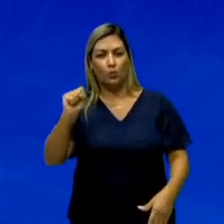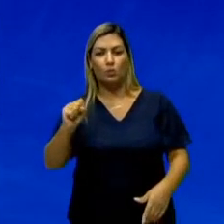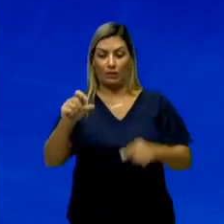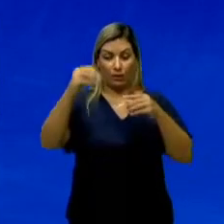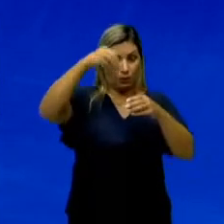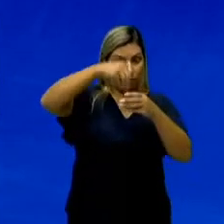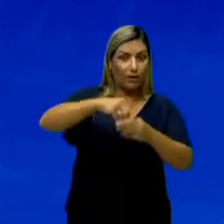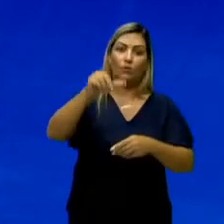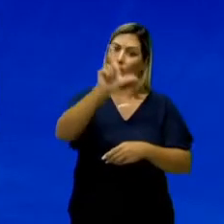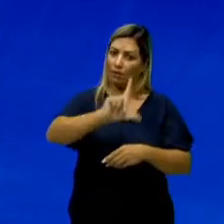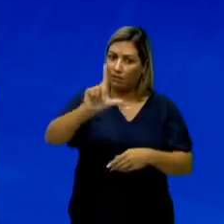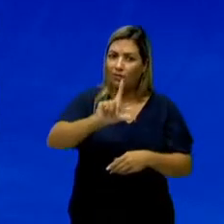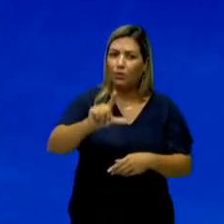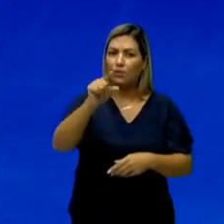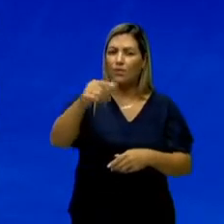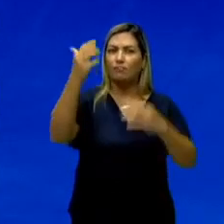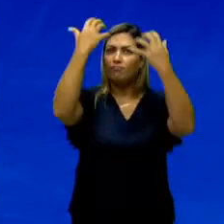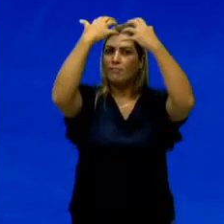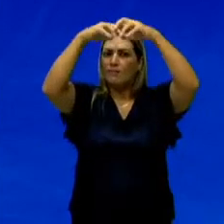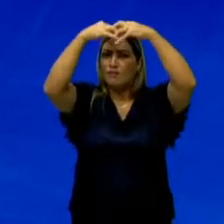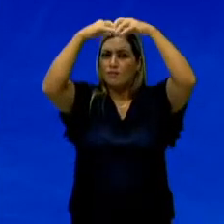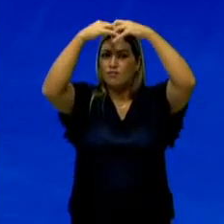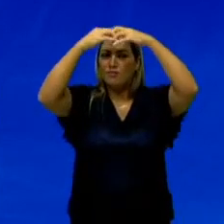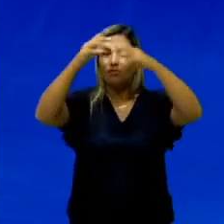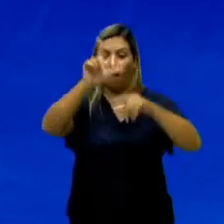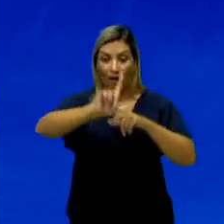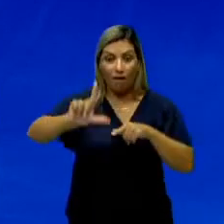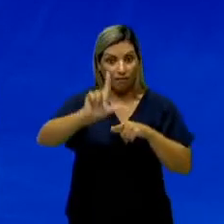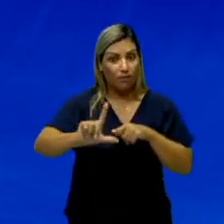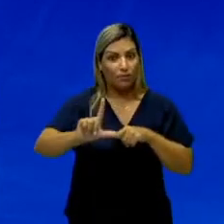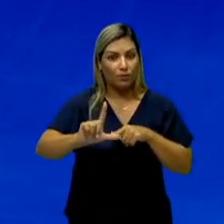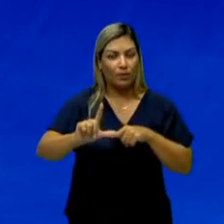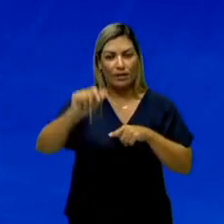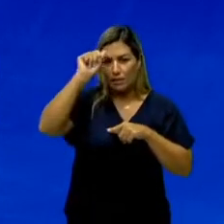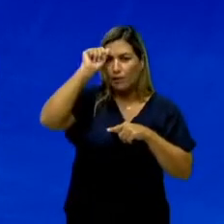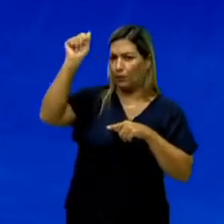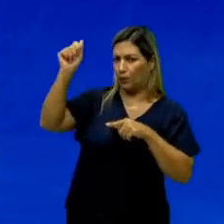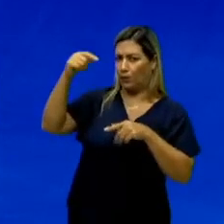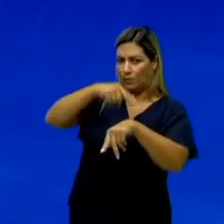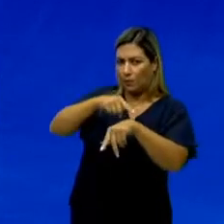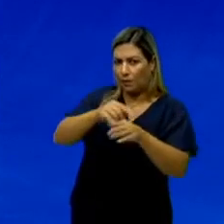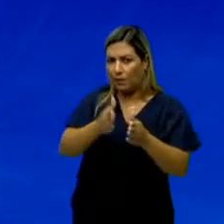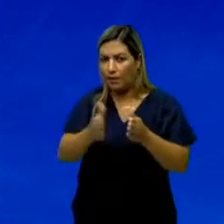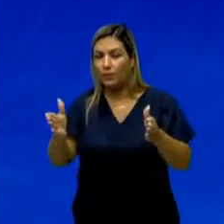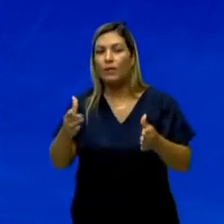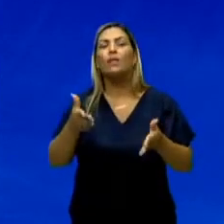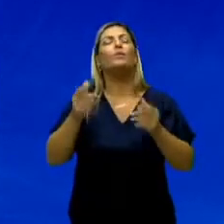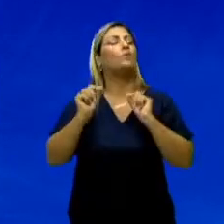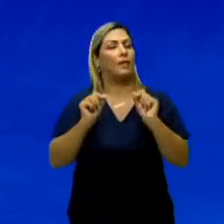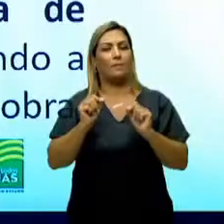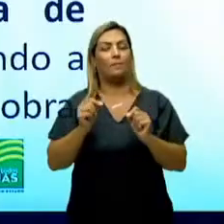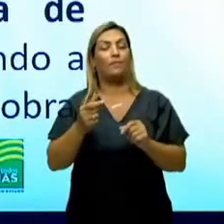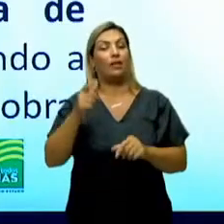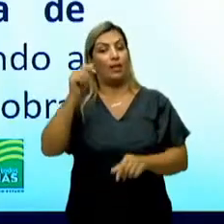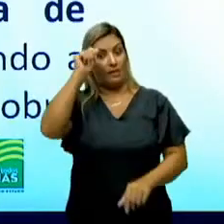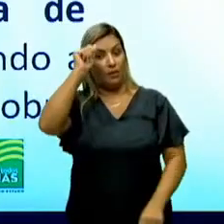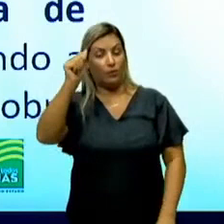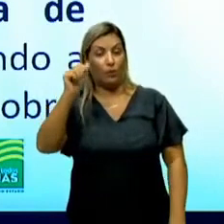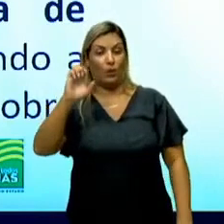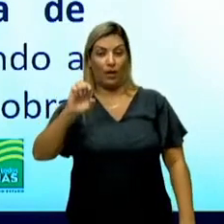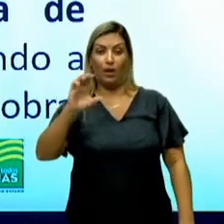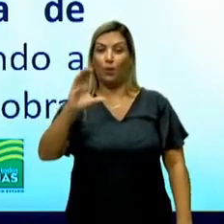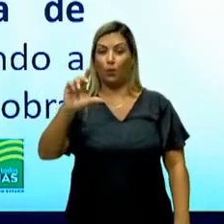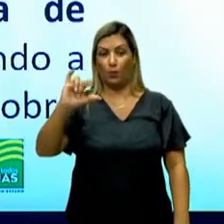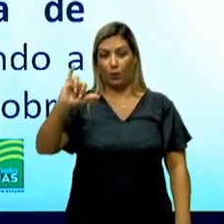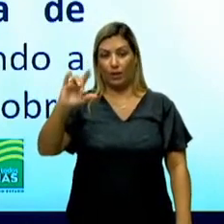fruto do que as pessoas estão vivendo. Euclides da Cunha era um carioca que publicou várias obras.